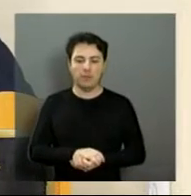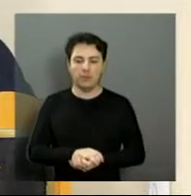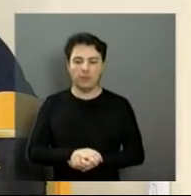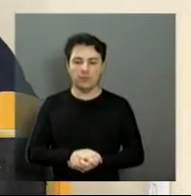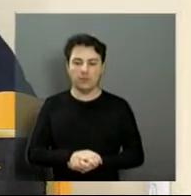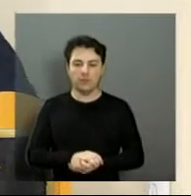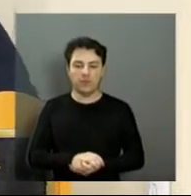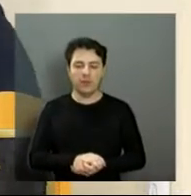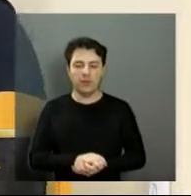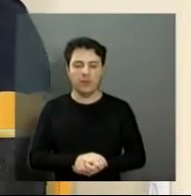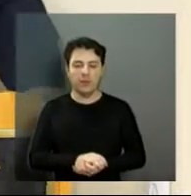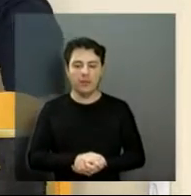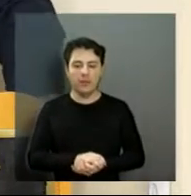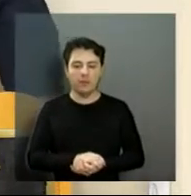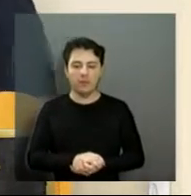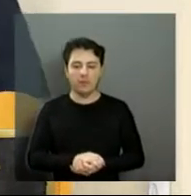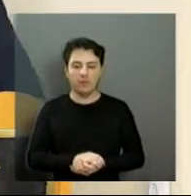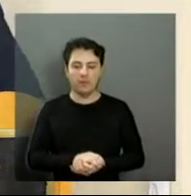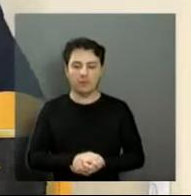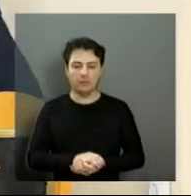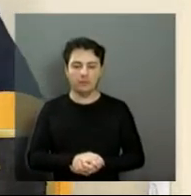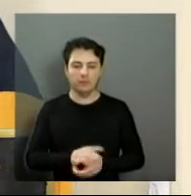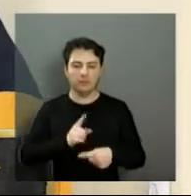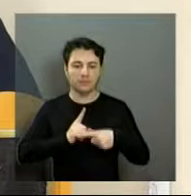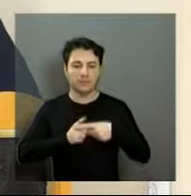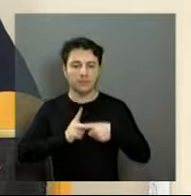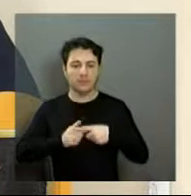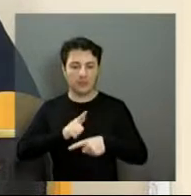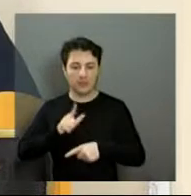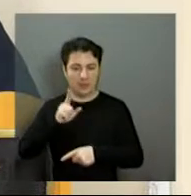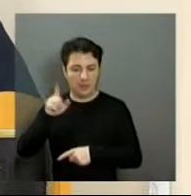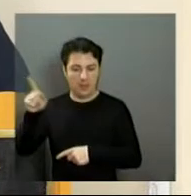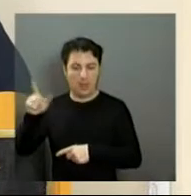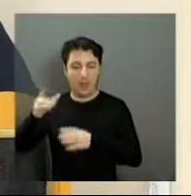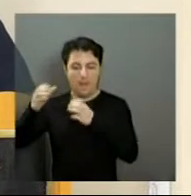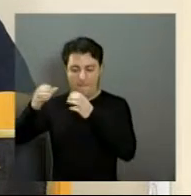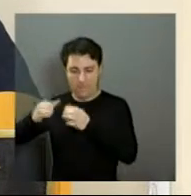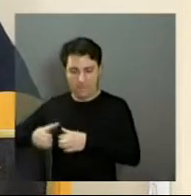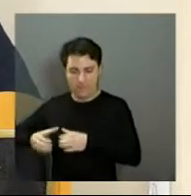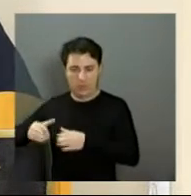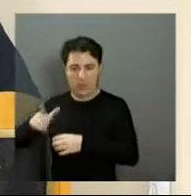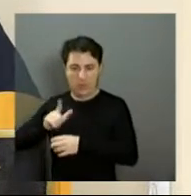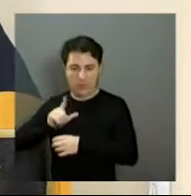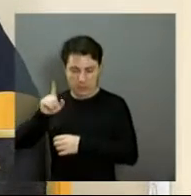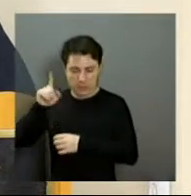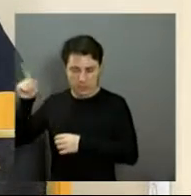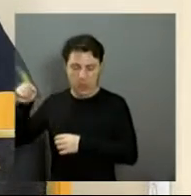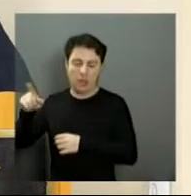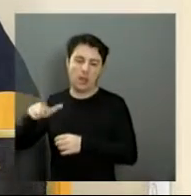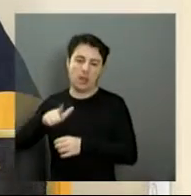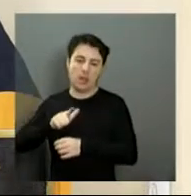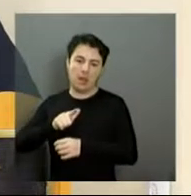tinha duas, acho que represa o Bastia de Contenção, que era na parte superior da pista,